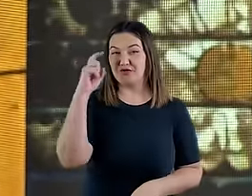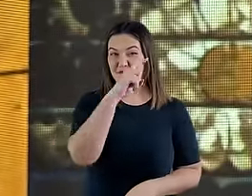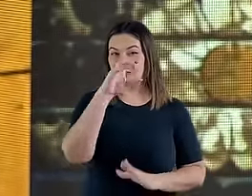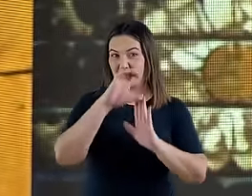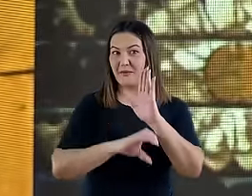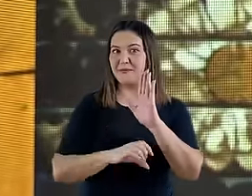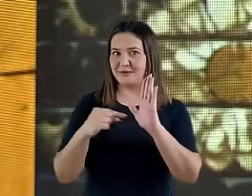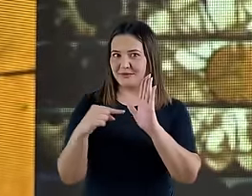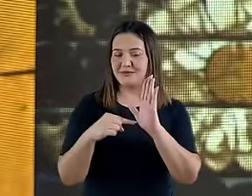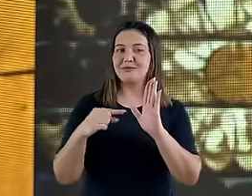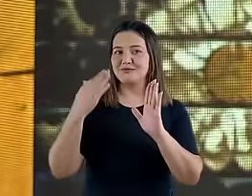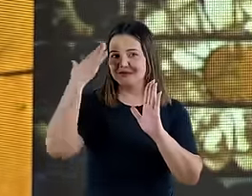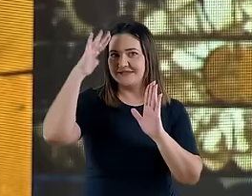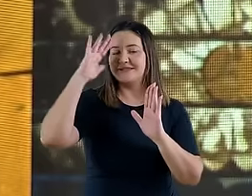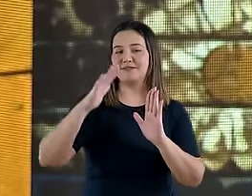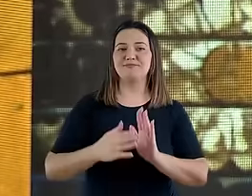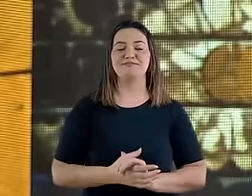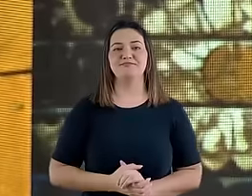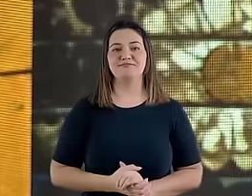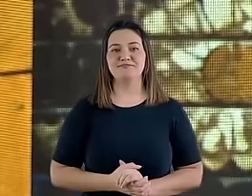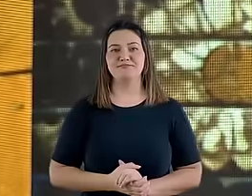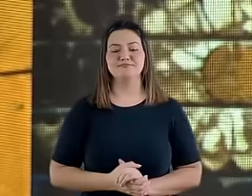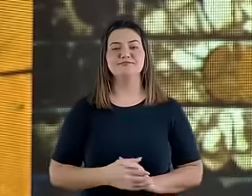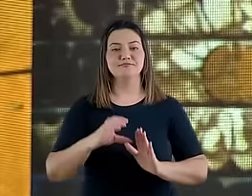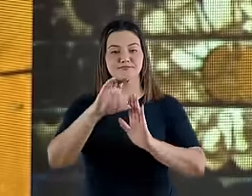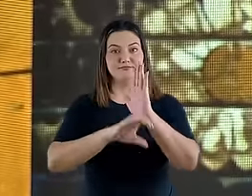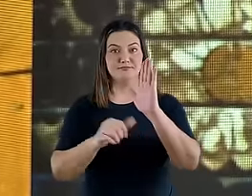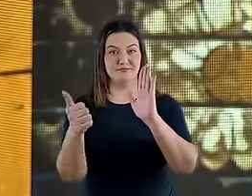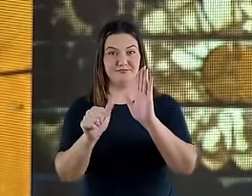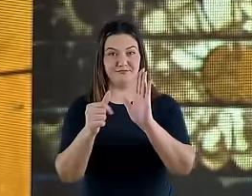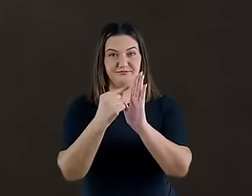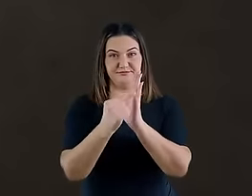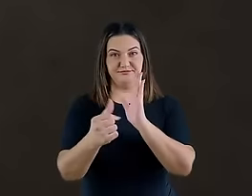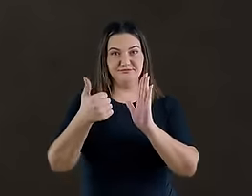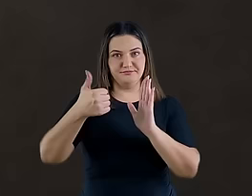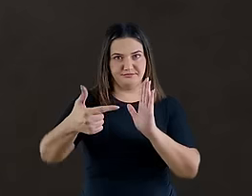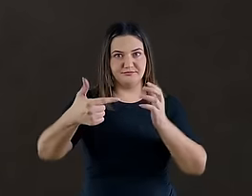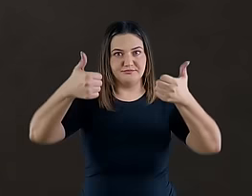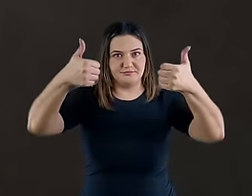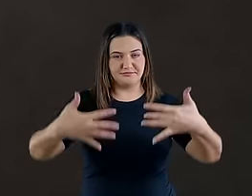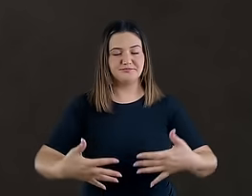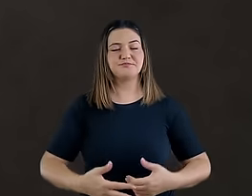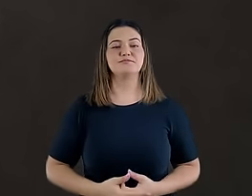os capítulos de Daniel. O verso 2 já começa assim, eu vou ler para você.